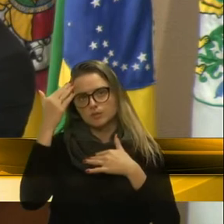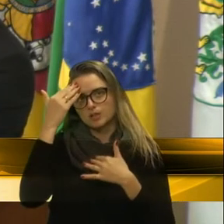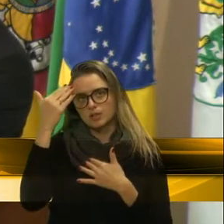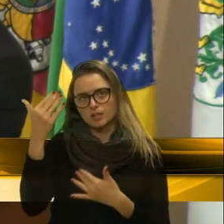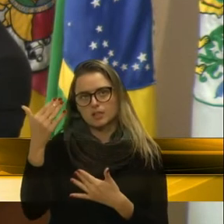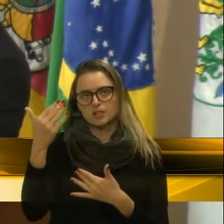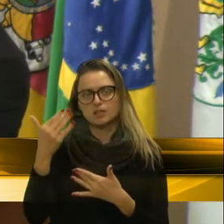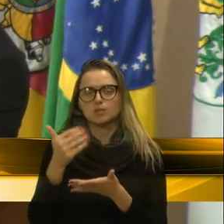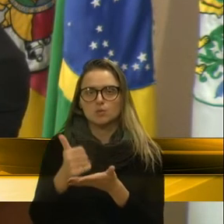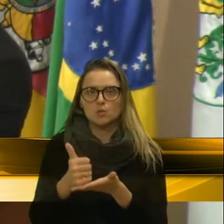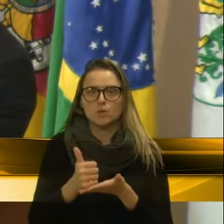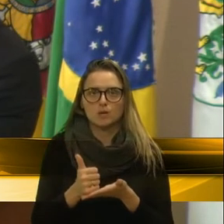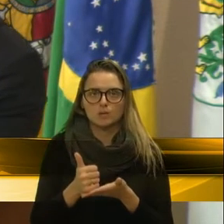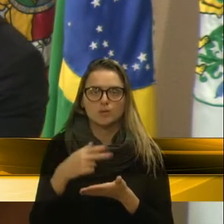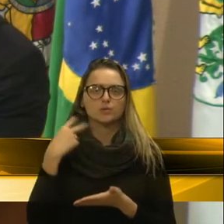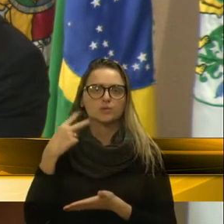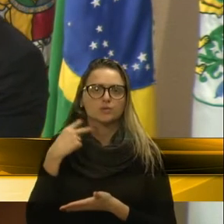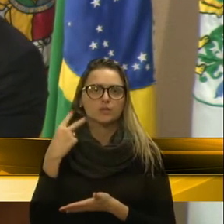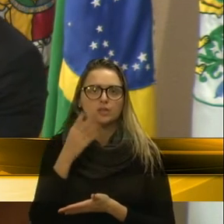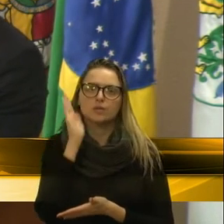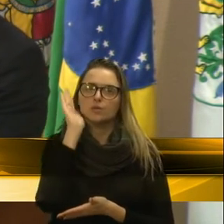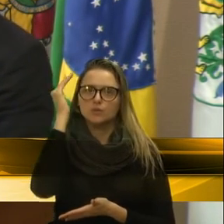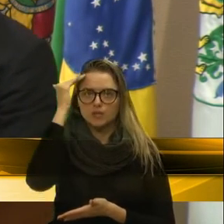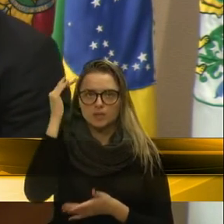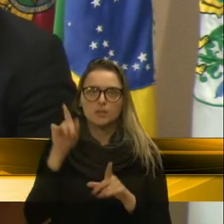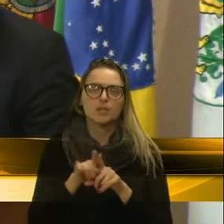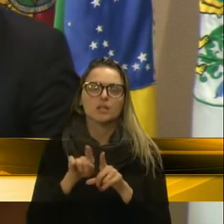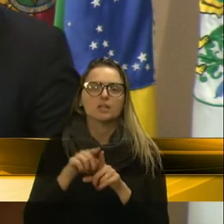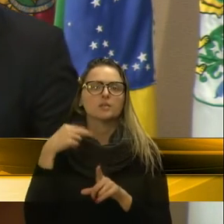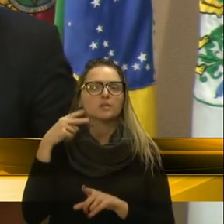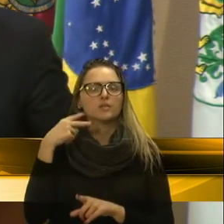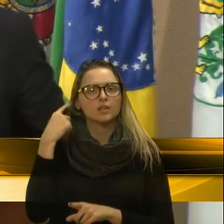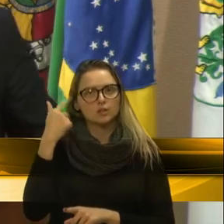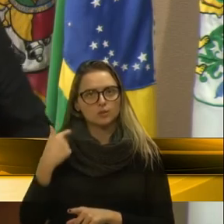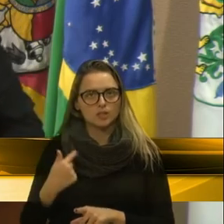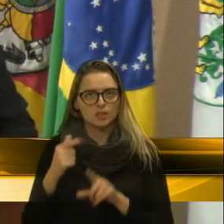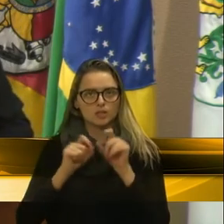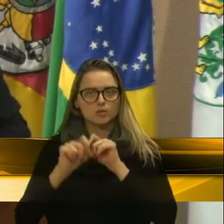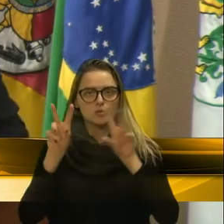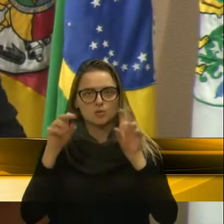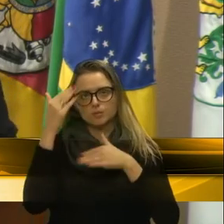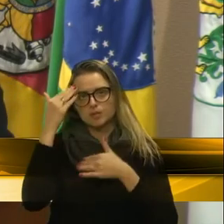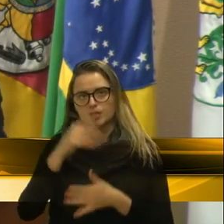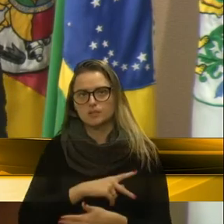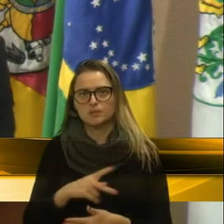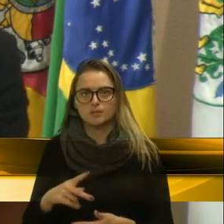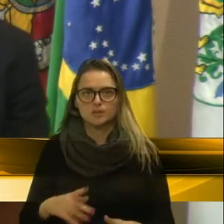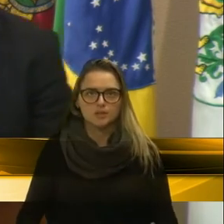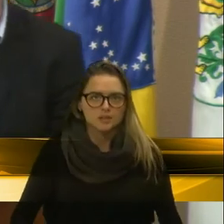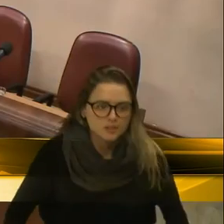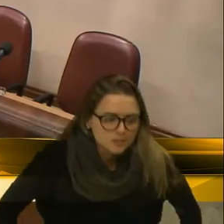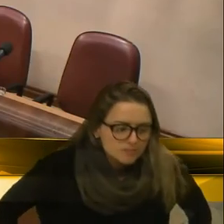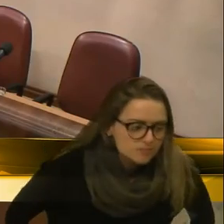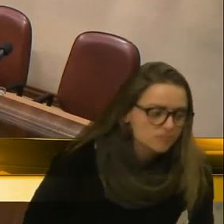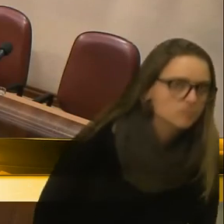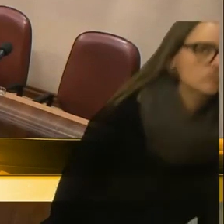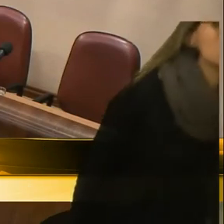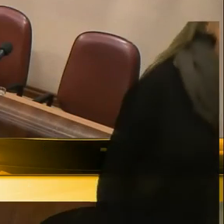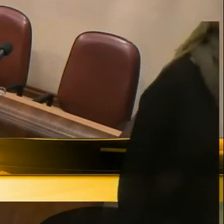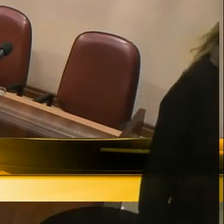a contribuição dos vereadores do Felipe, vereadora Gladys, a respeito desse assunto. Era isso, senhor presidente, obrigado. Uma declaração